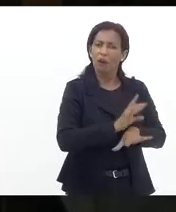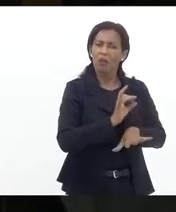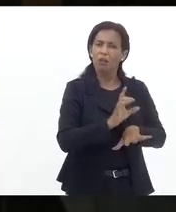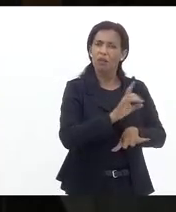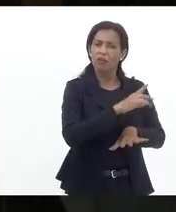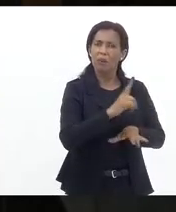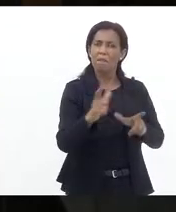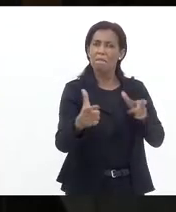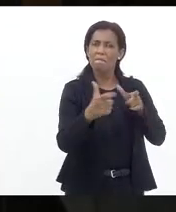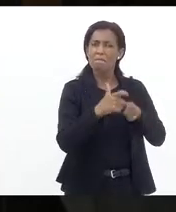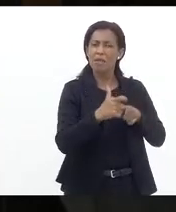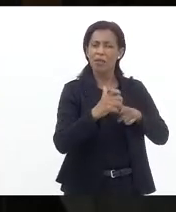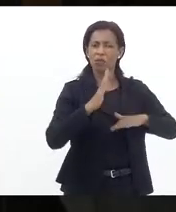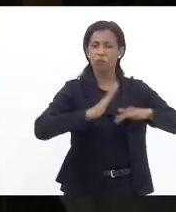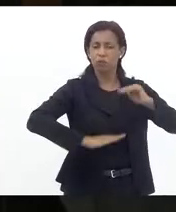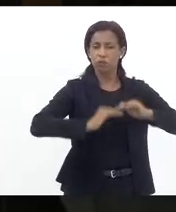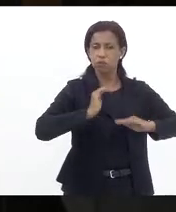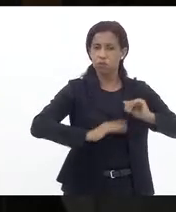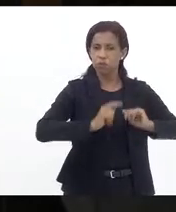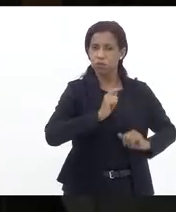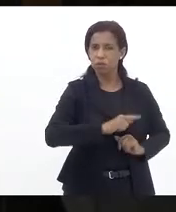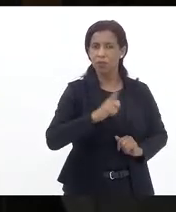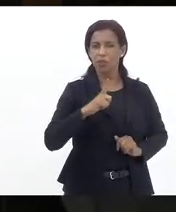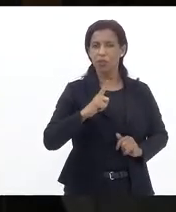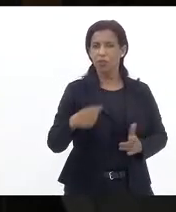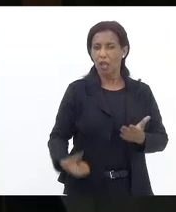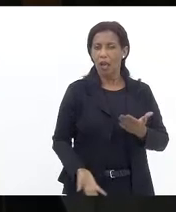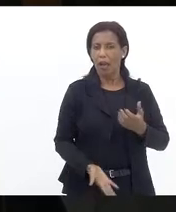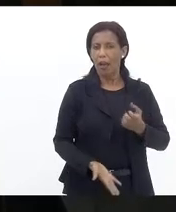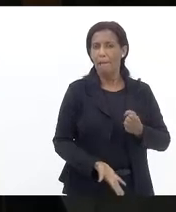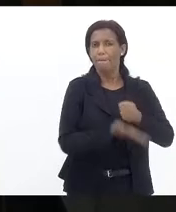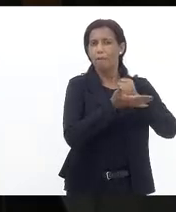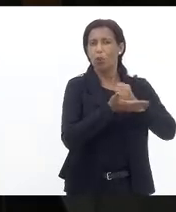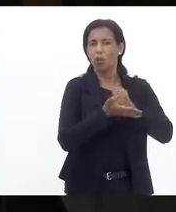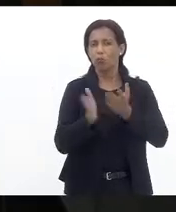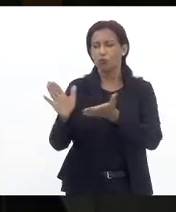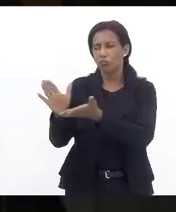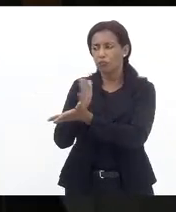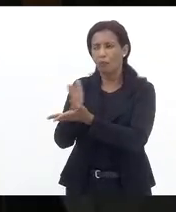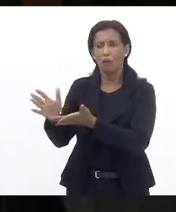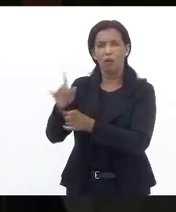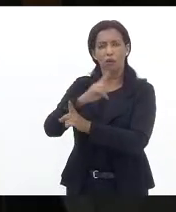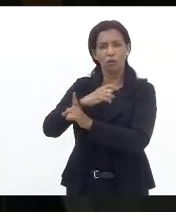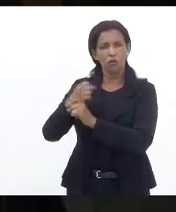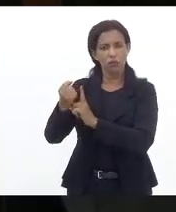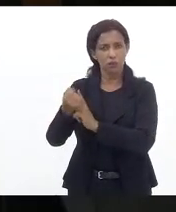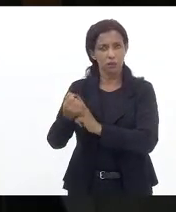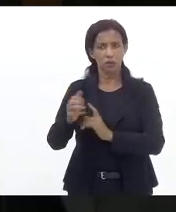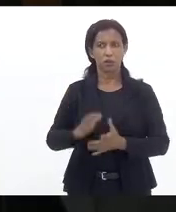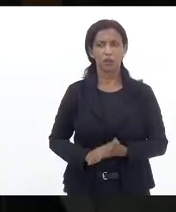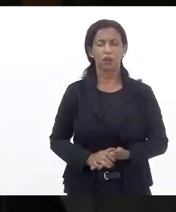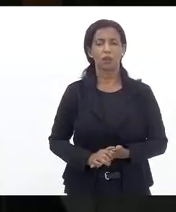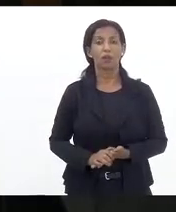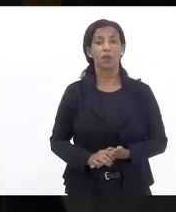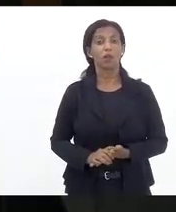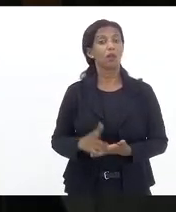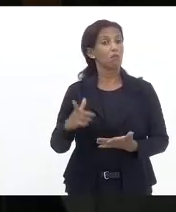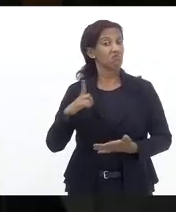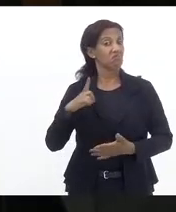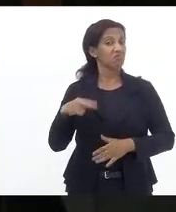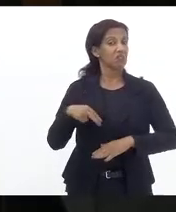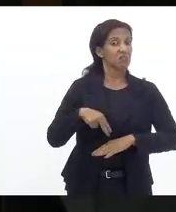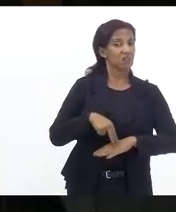com menos capacidade de ter apoio de uma maioria da sociedade tenta se afirmar